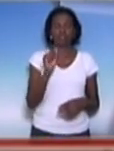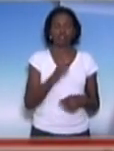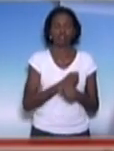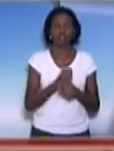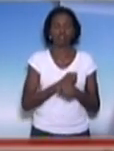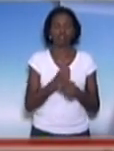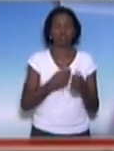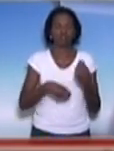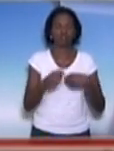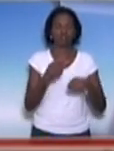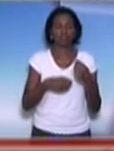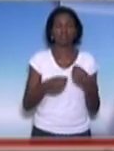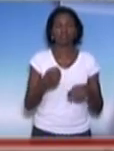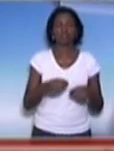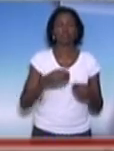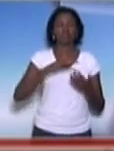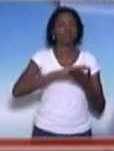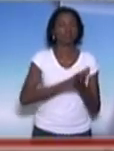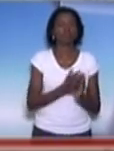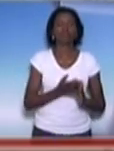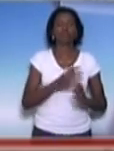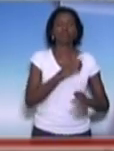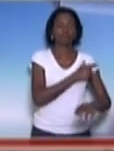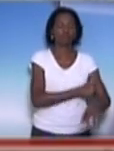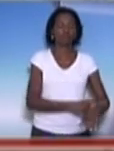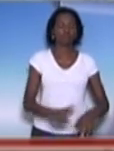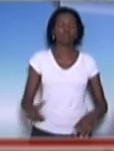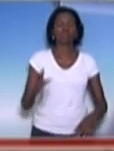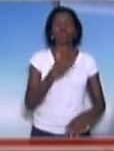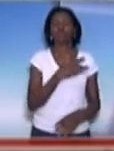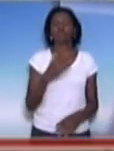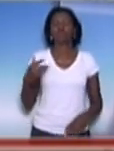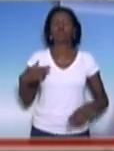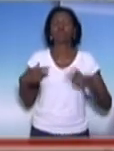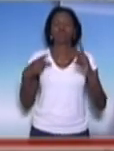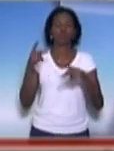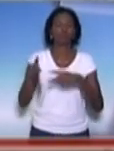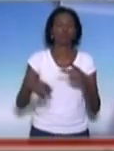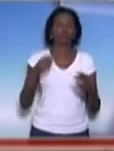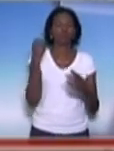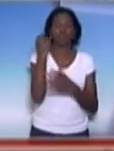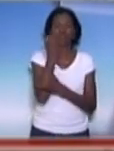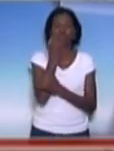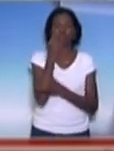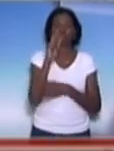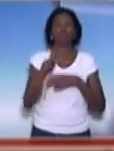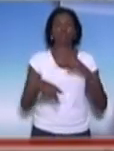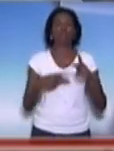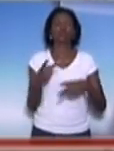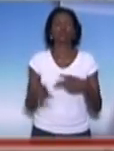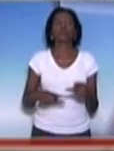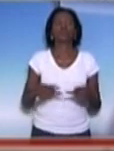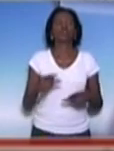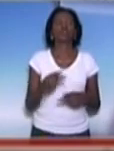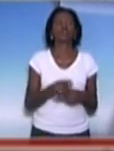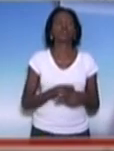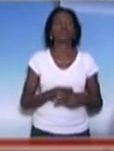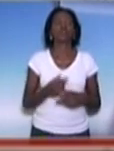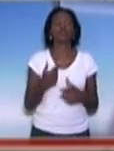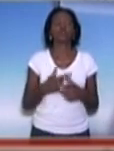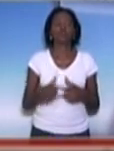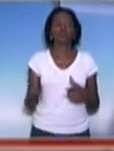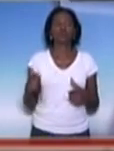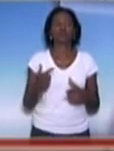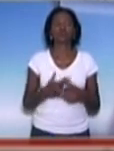educação do estado de São Paulo, como destruiu a saúde pública, destruiu a segurança pública. Essa é a questão